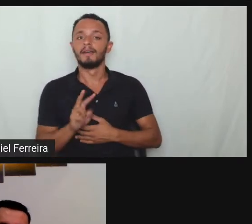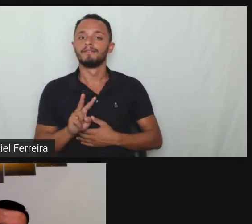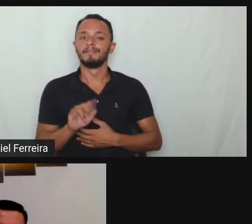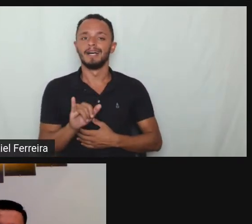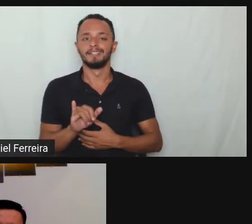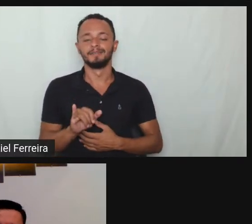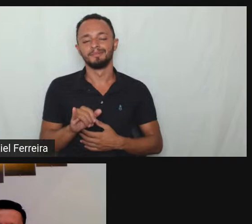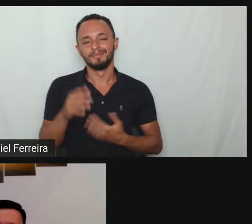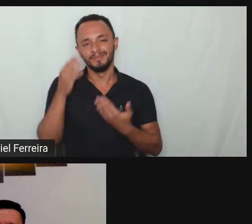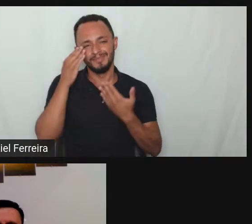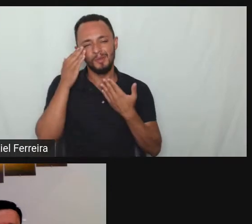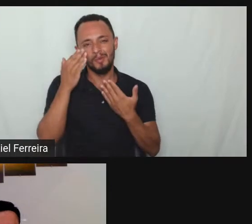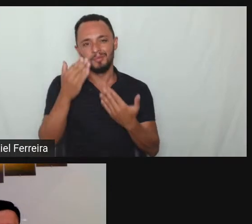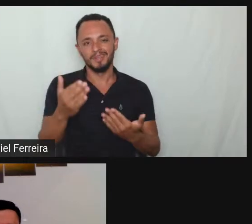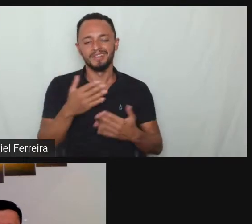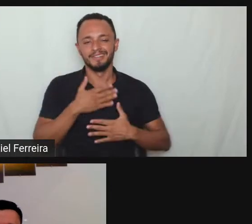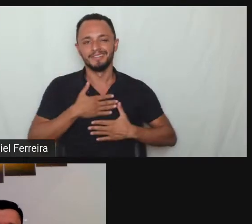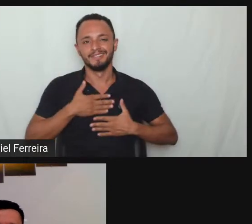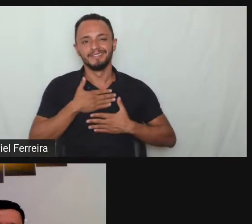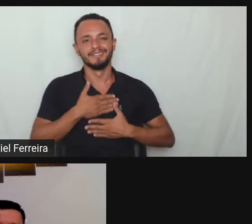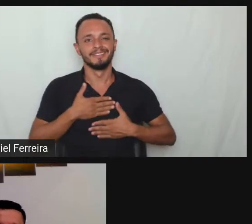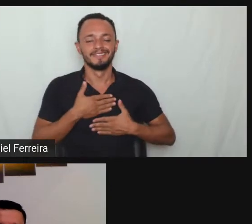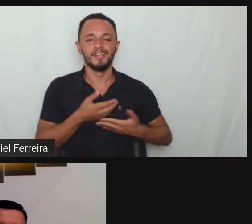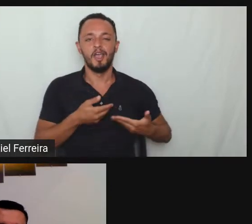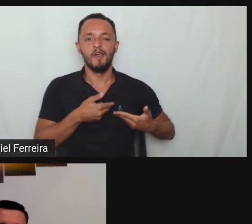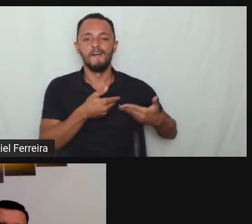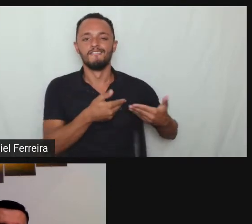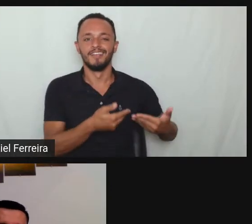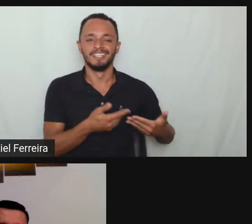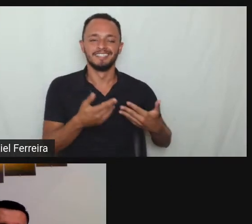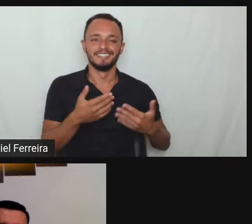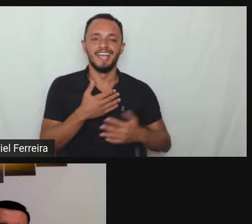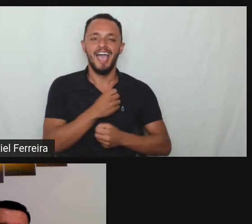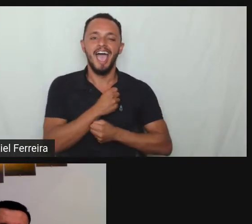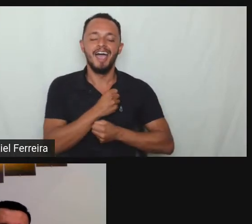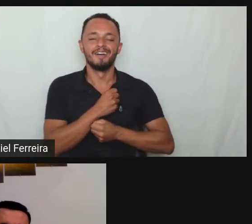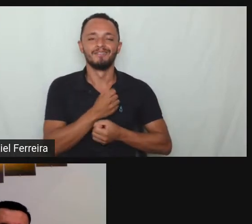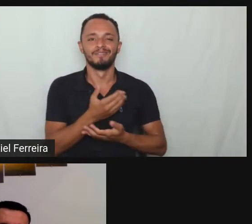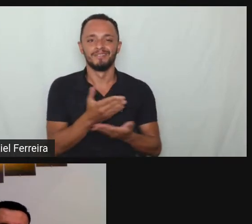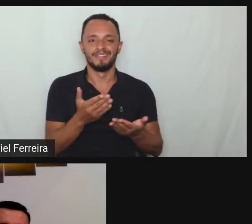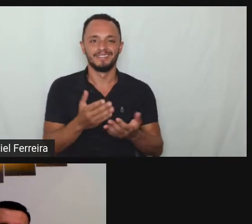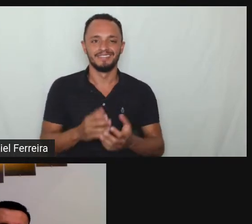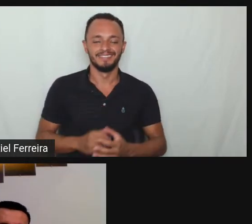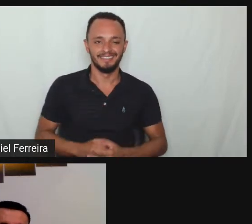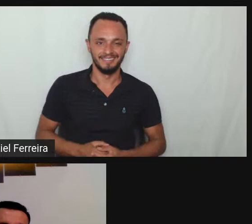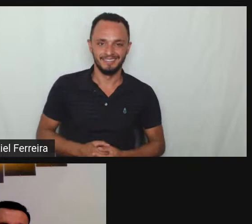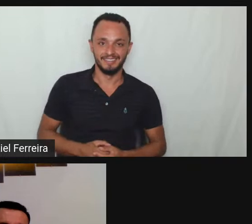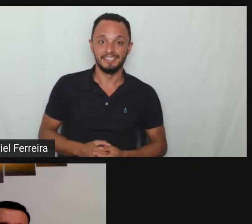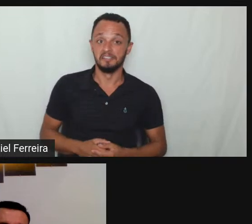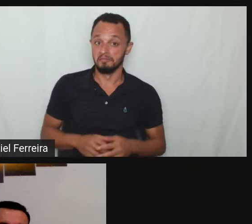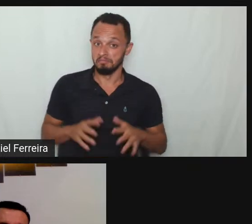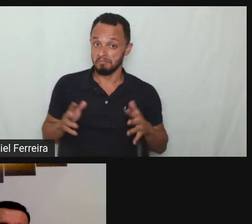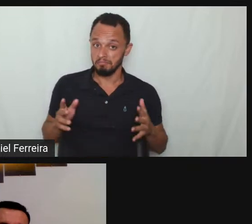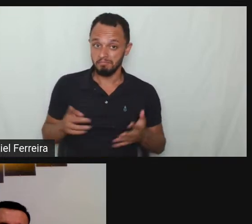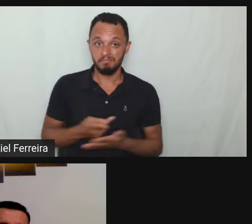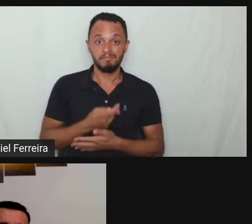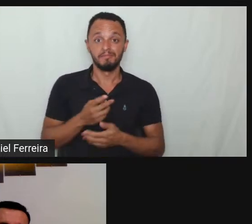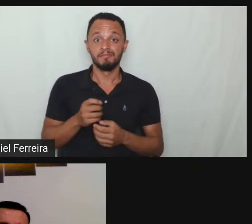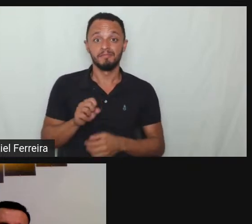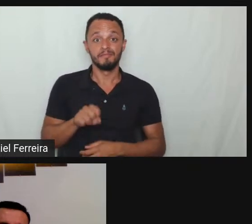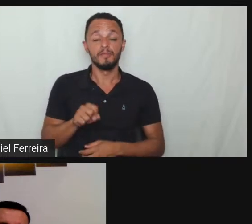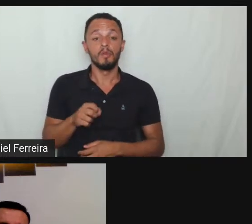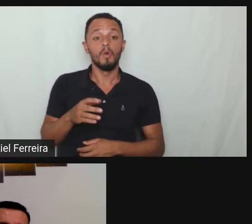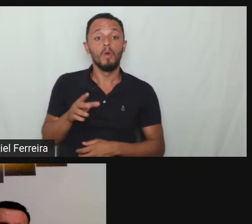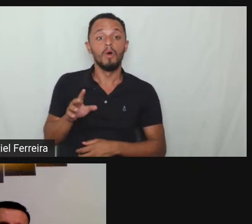o convite a participação bom grande abraço a todos é isso aí pessoal vou colocar aqui para vocês no chat